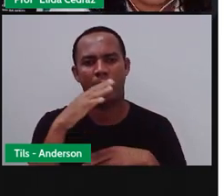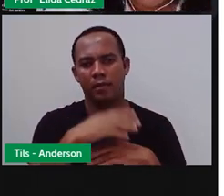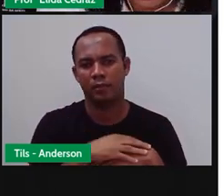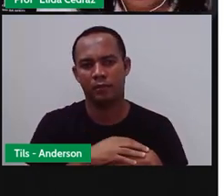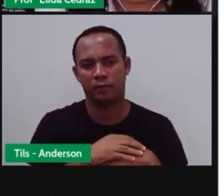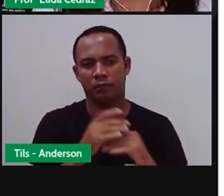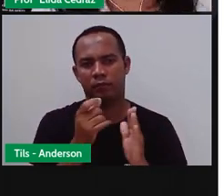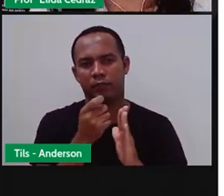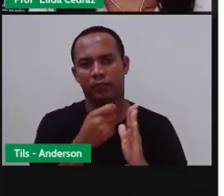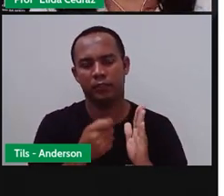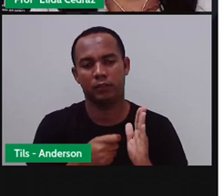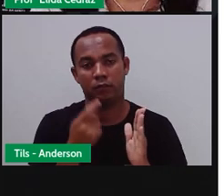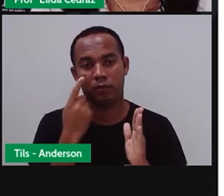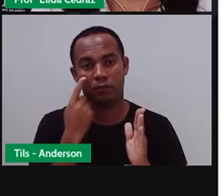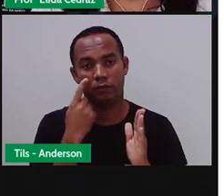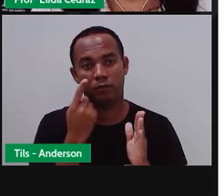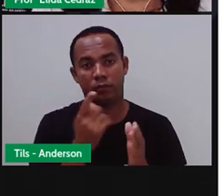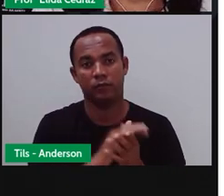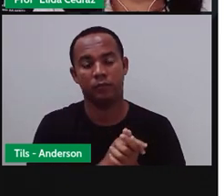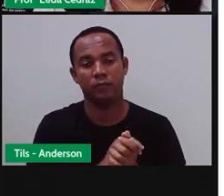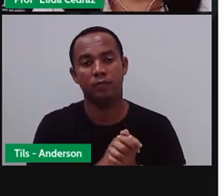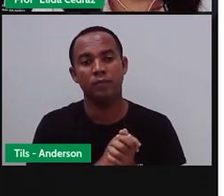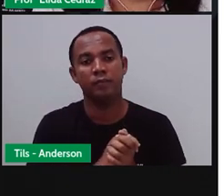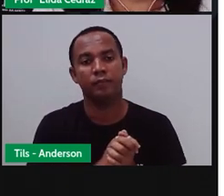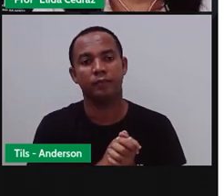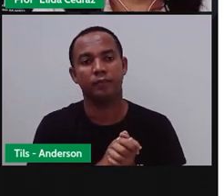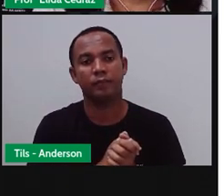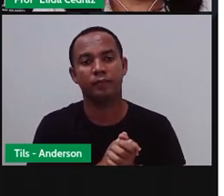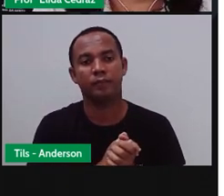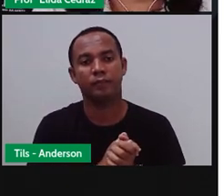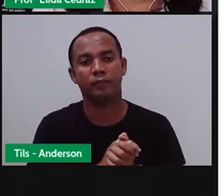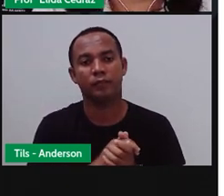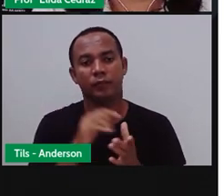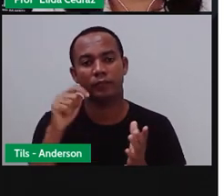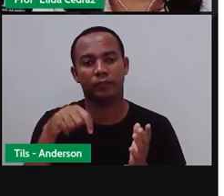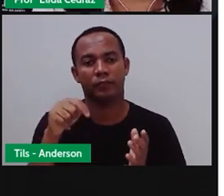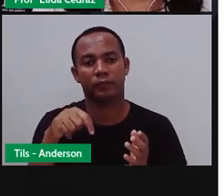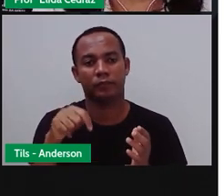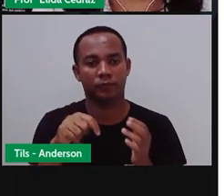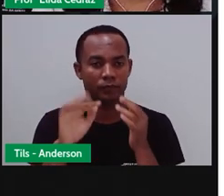do jornal, tá bom? Então, esses jornais são daqui do nosso estado.